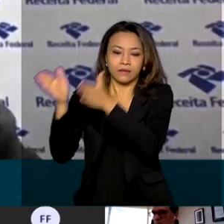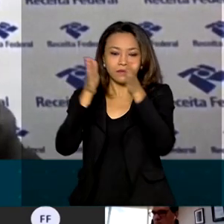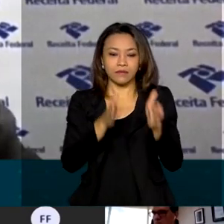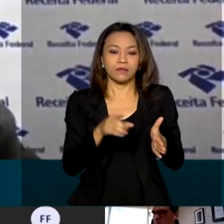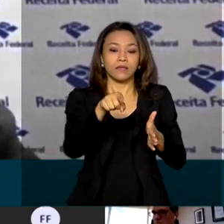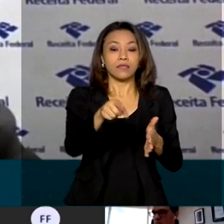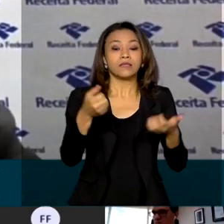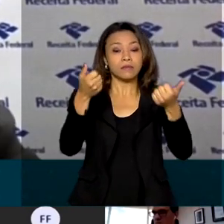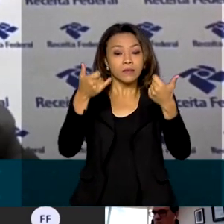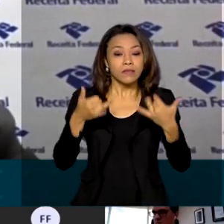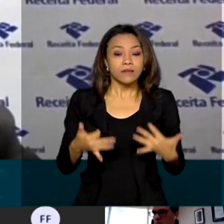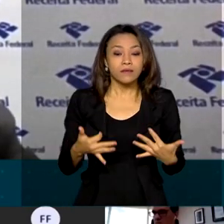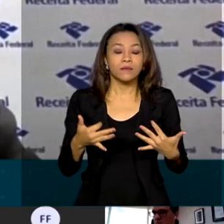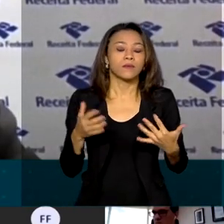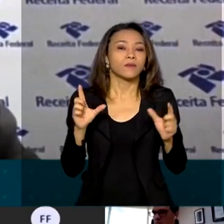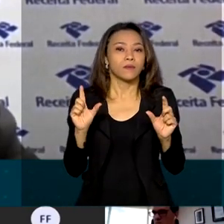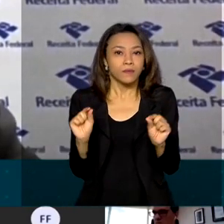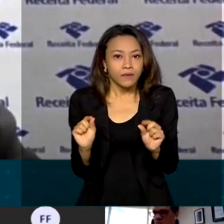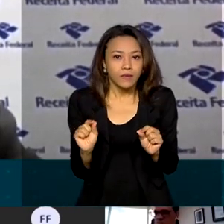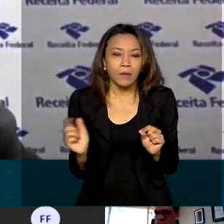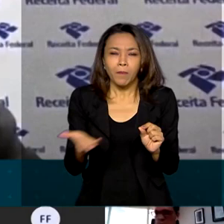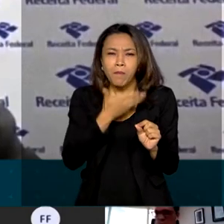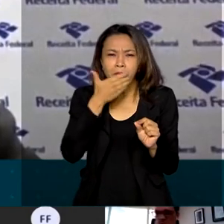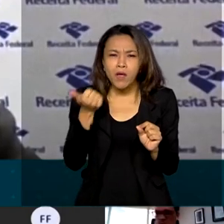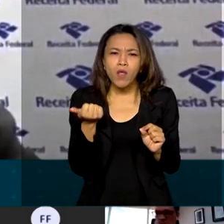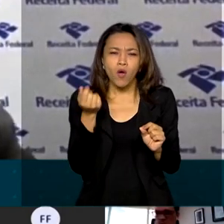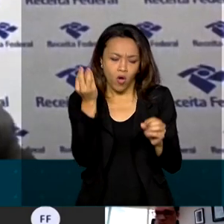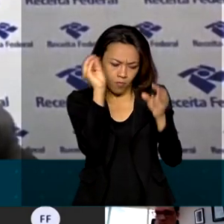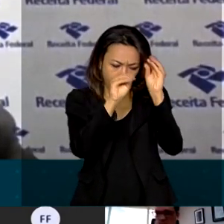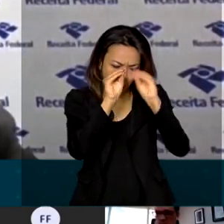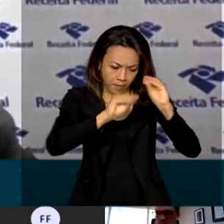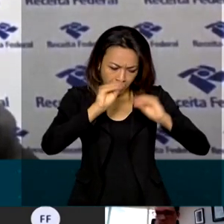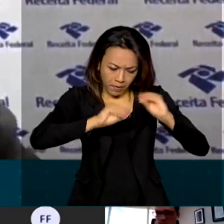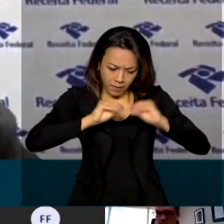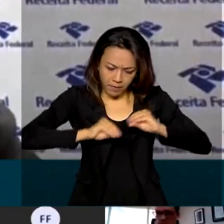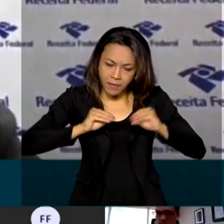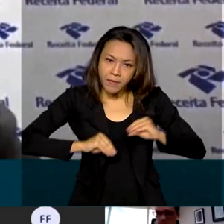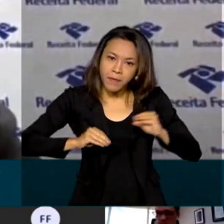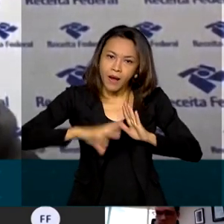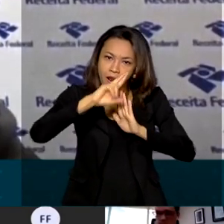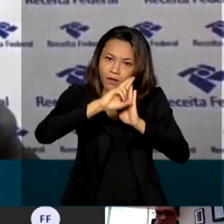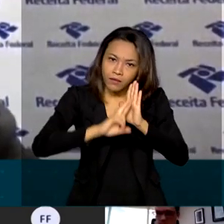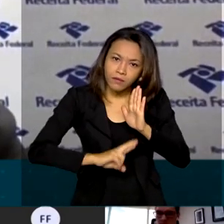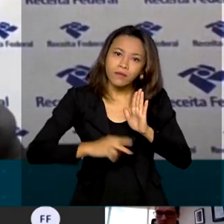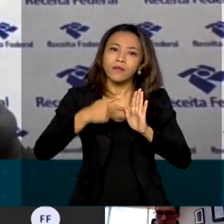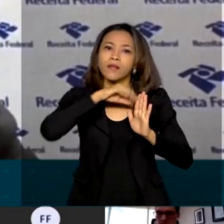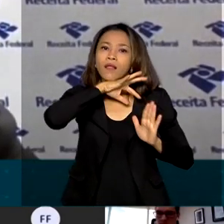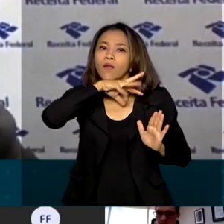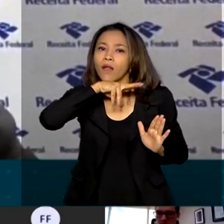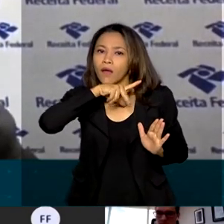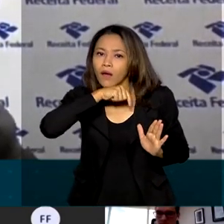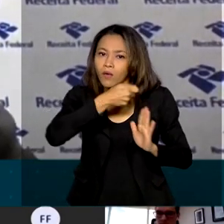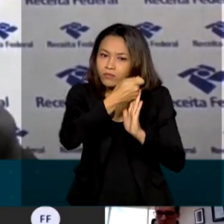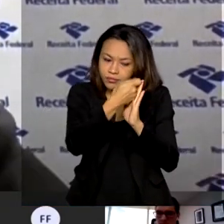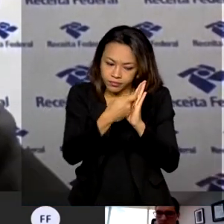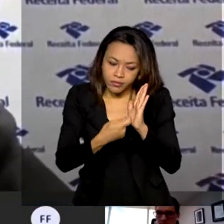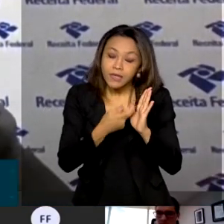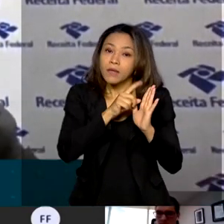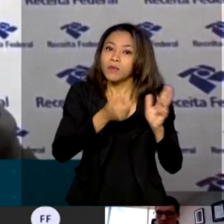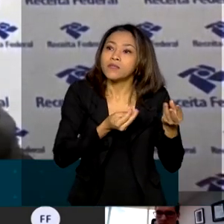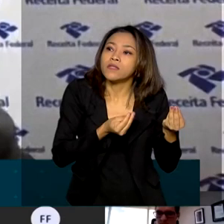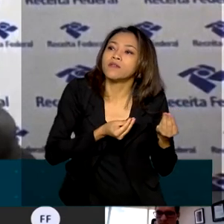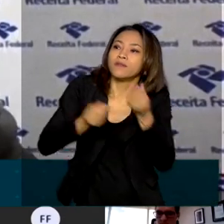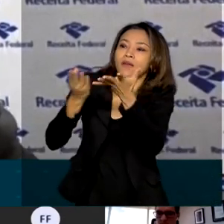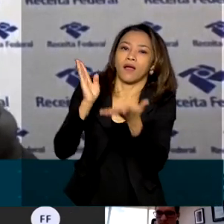melhor preenchimento da declaração, um envio mais rápido, preenchimento e um envio mais rápido